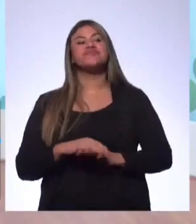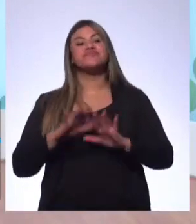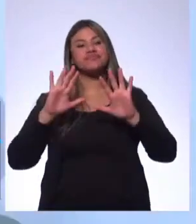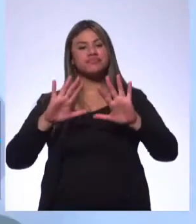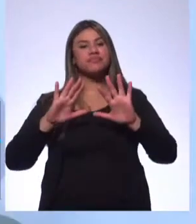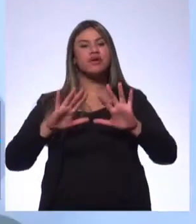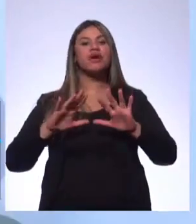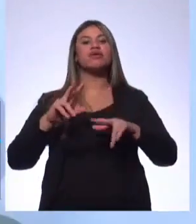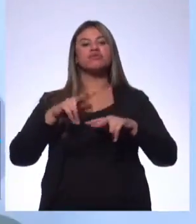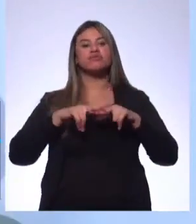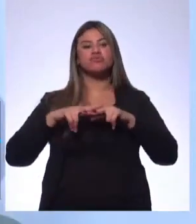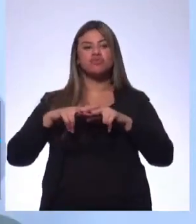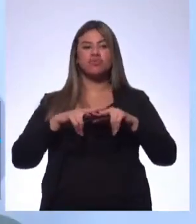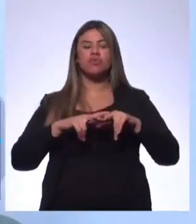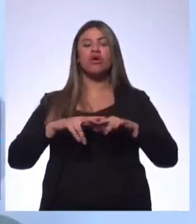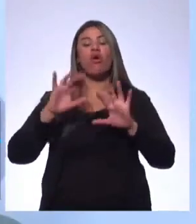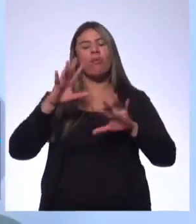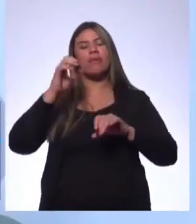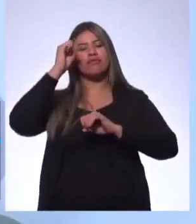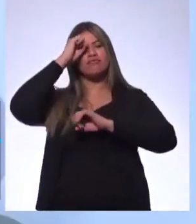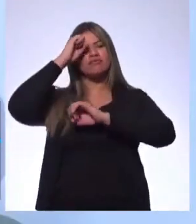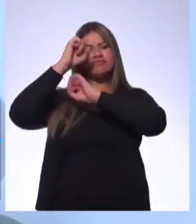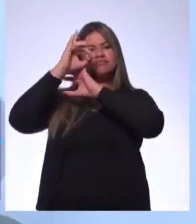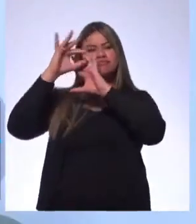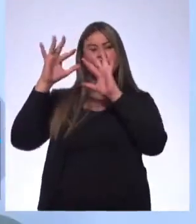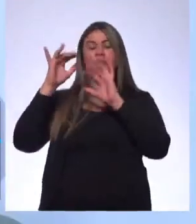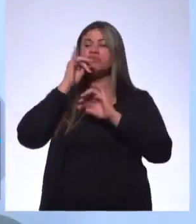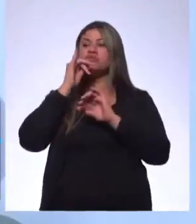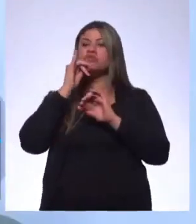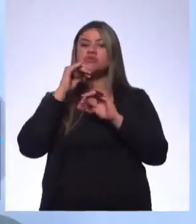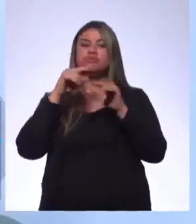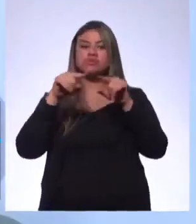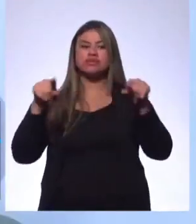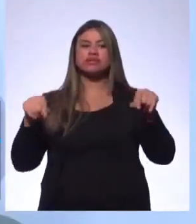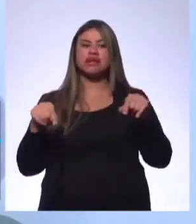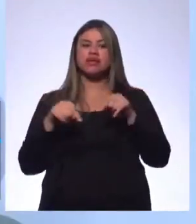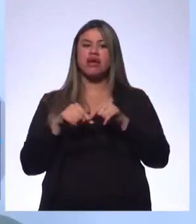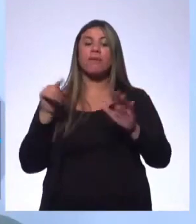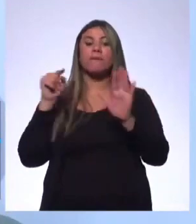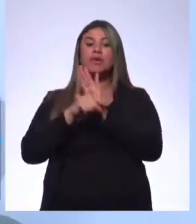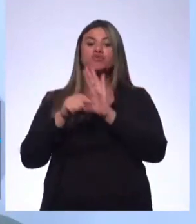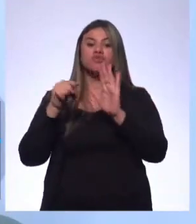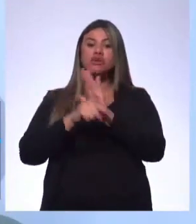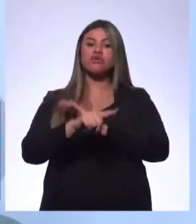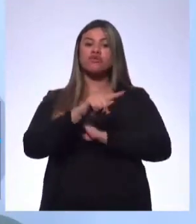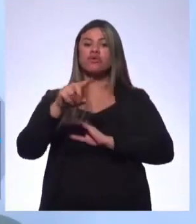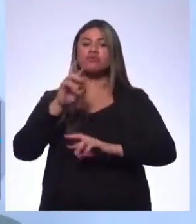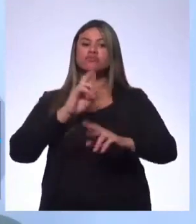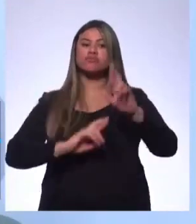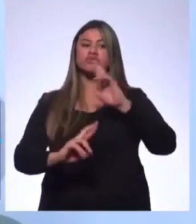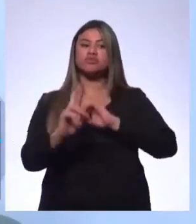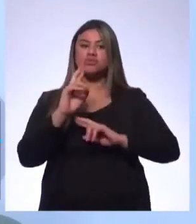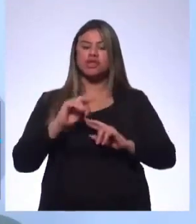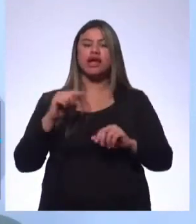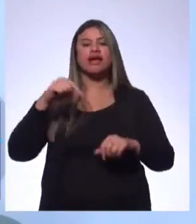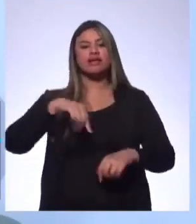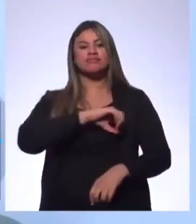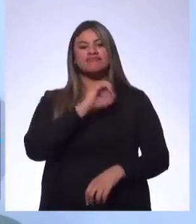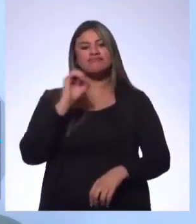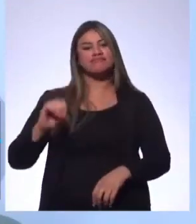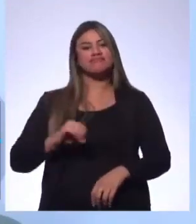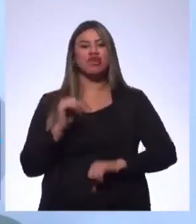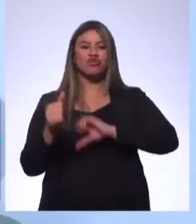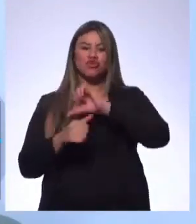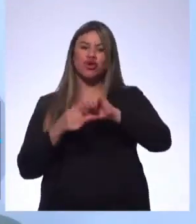porque a gente precisa fechar. Vamos supor que eu estivesse aqui na sala de aula, seria, eu ia perguntando para vocês e vocês iam falando, como a gente está no centro de mídias,